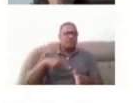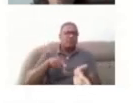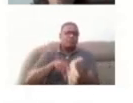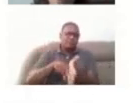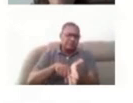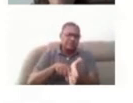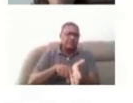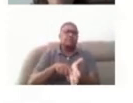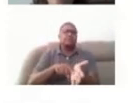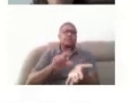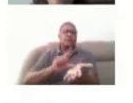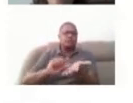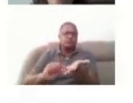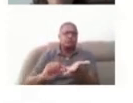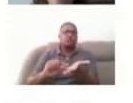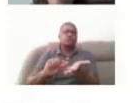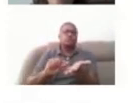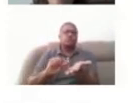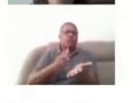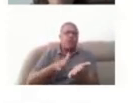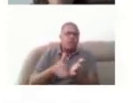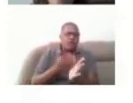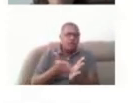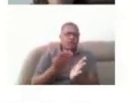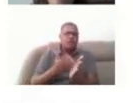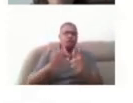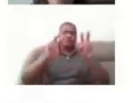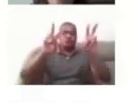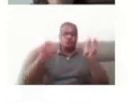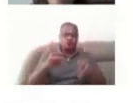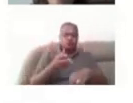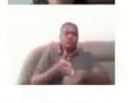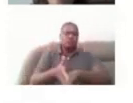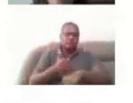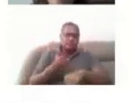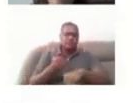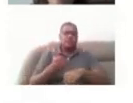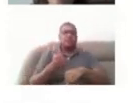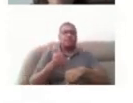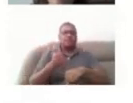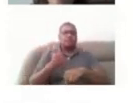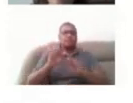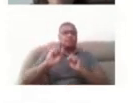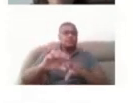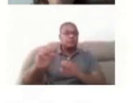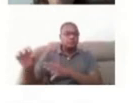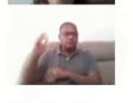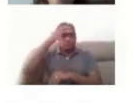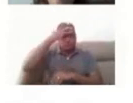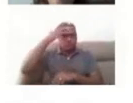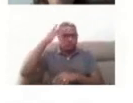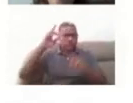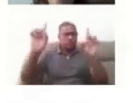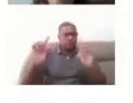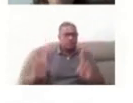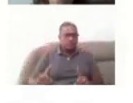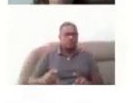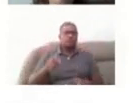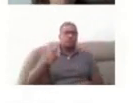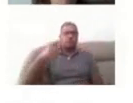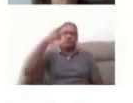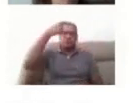publicados na área de inclusão escolar, acessibilidade e ensino da pessoa com deficiência. Pode se descrever, professora, por